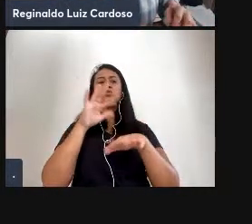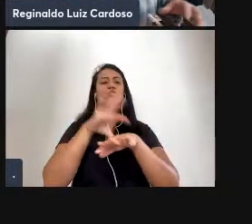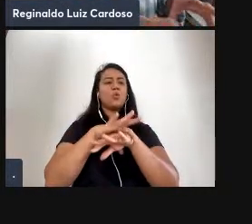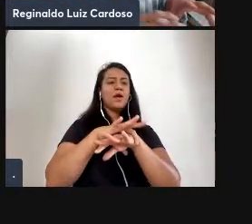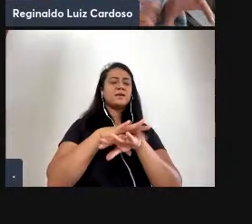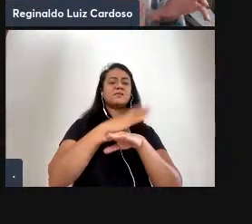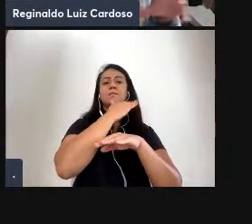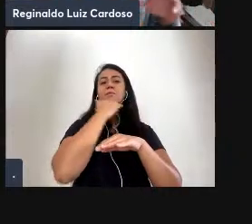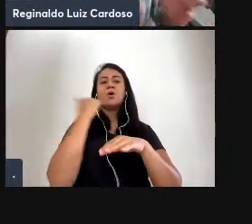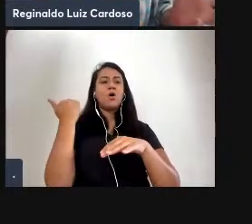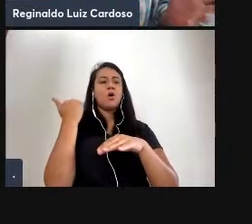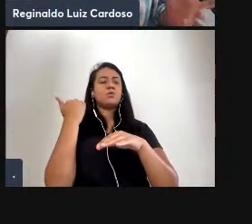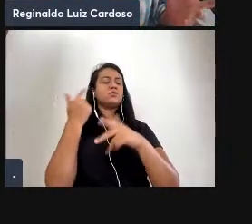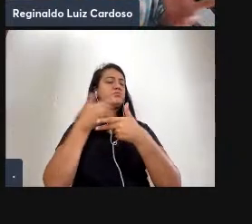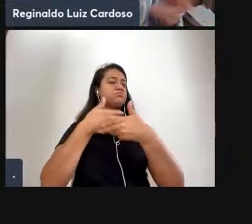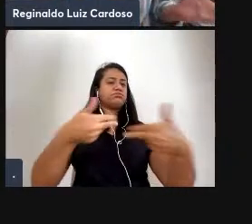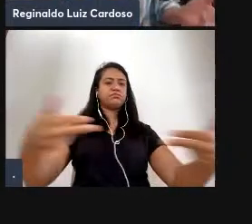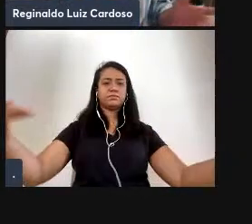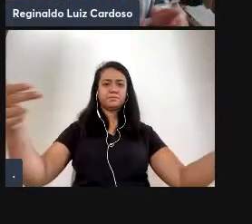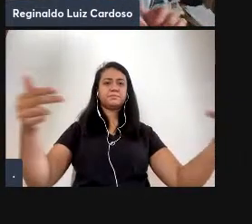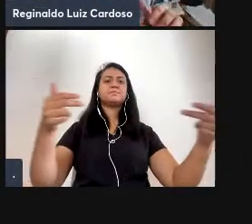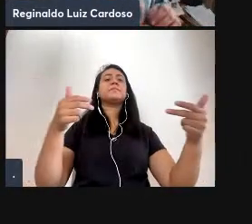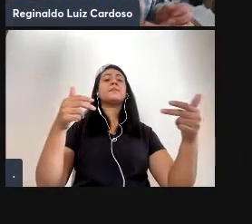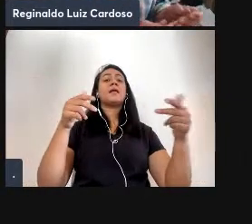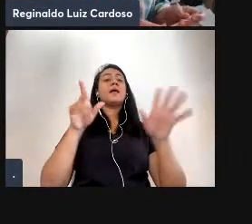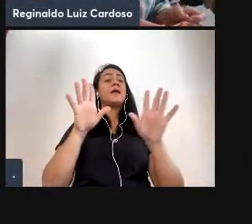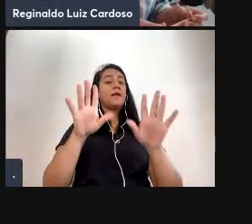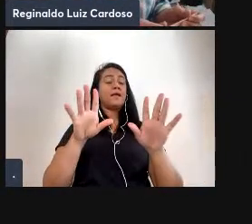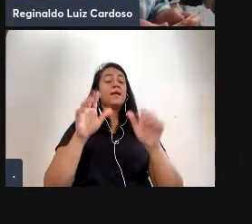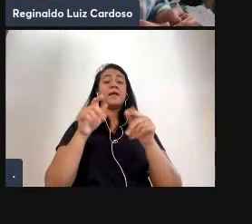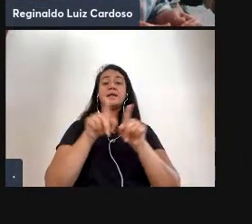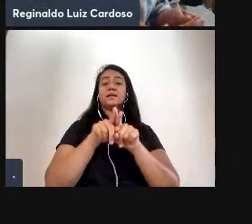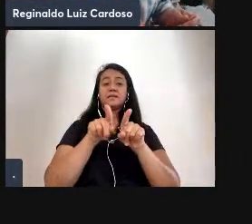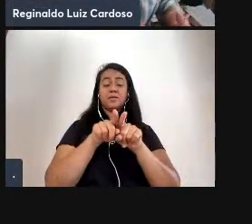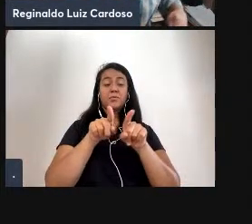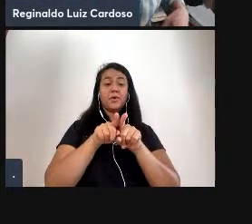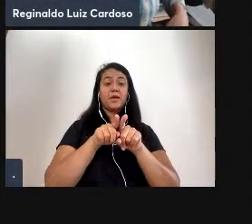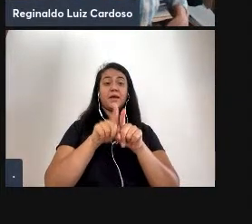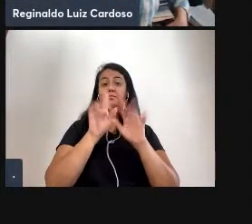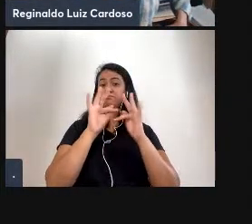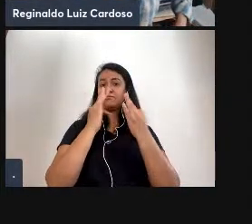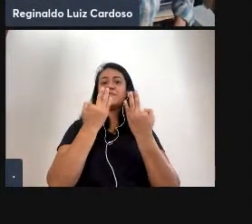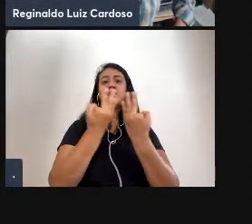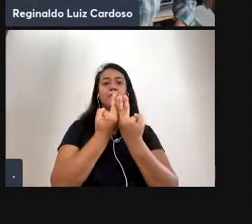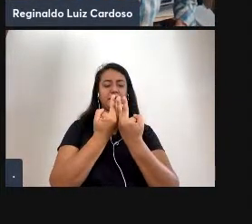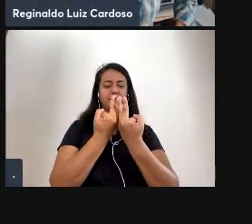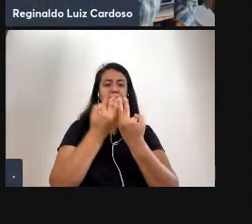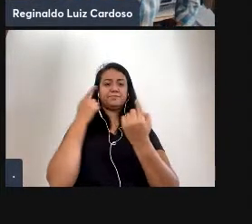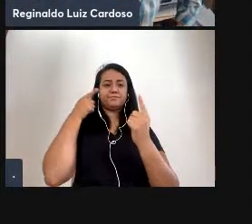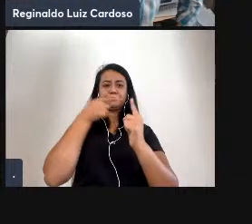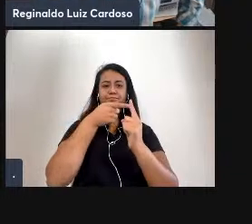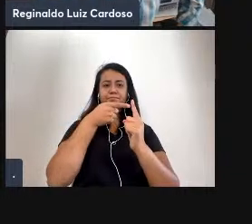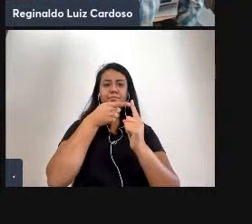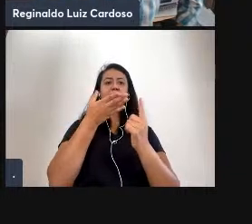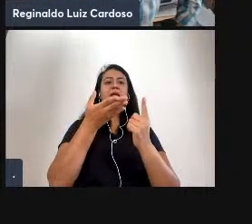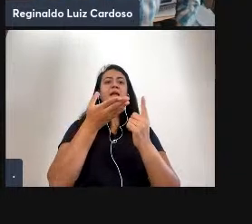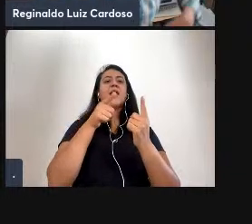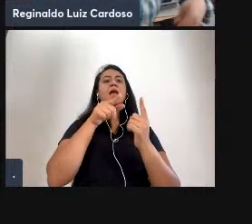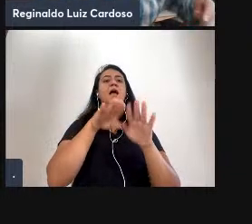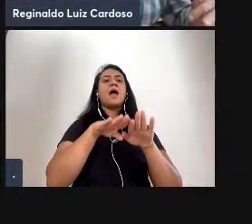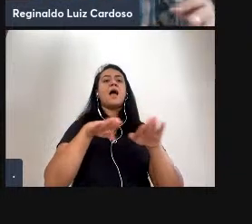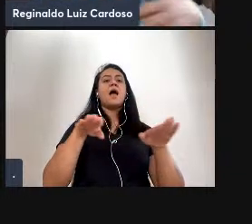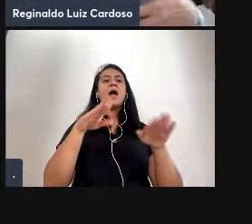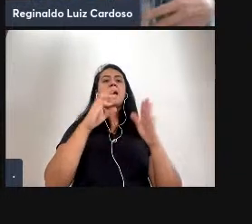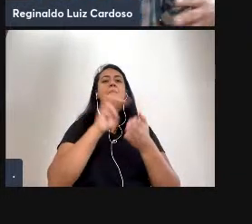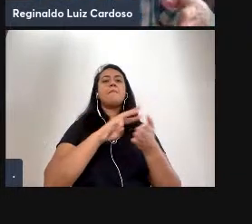né e obviamente a questão da da família então essa planta baixa mostra